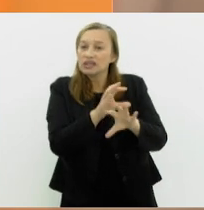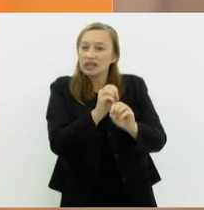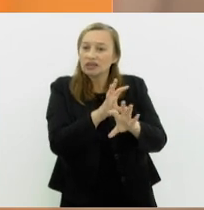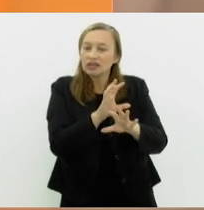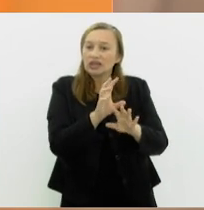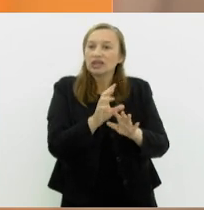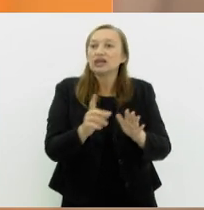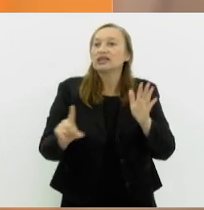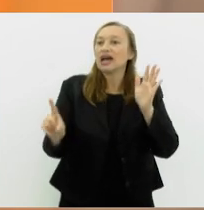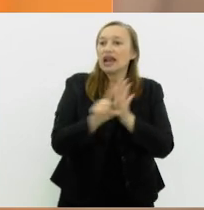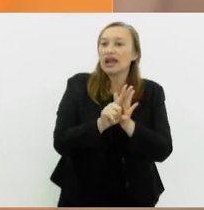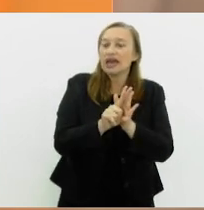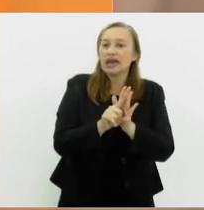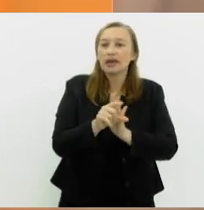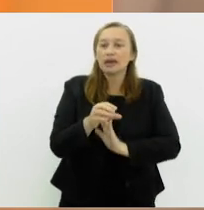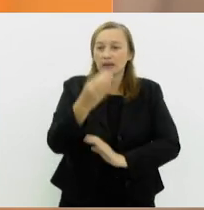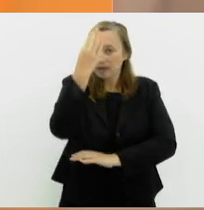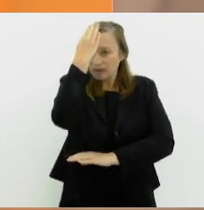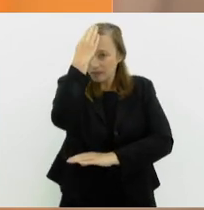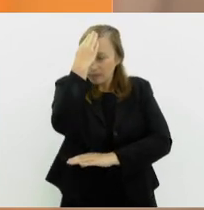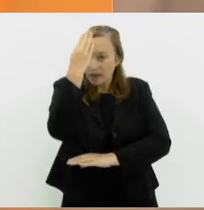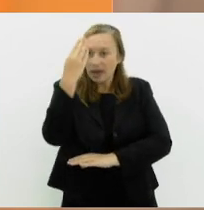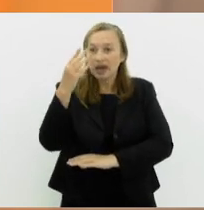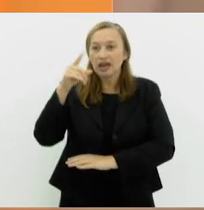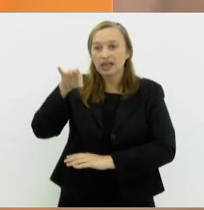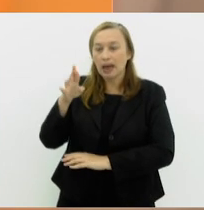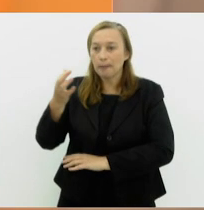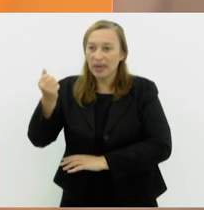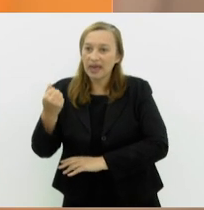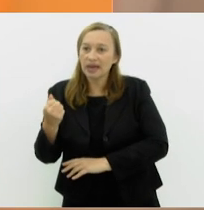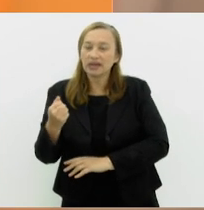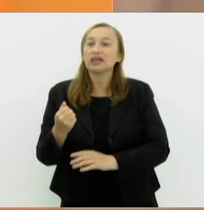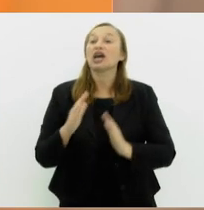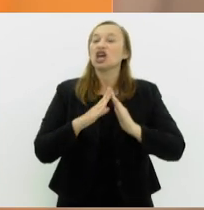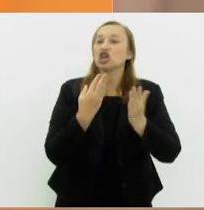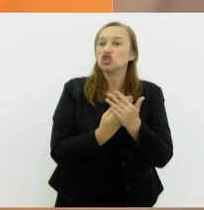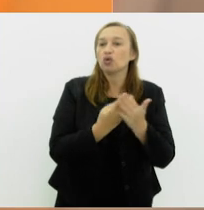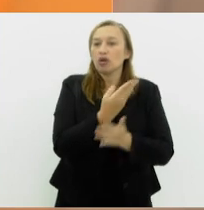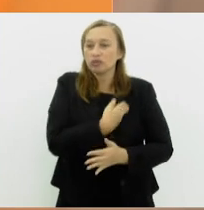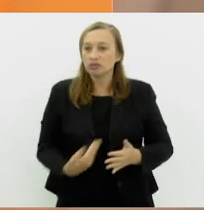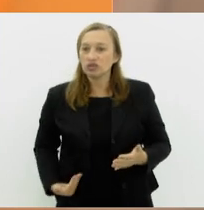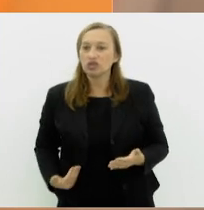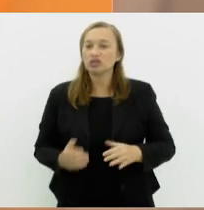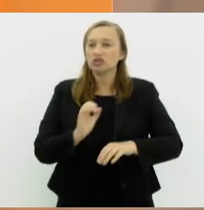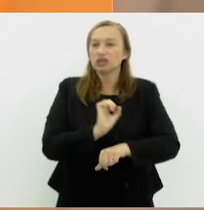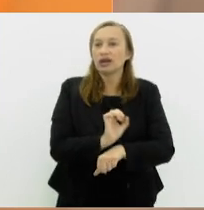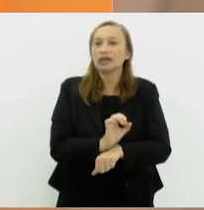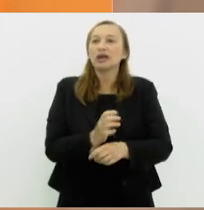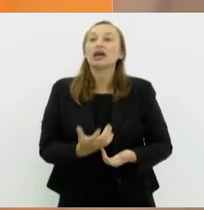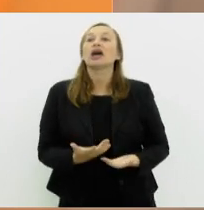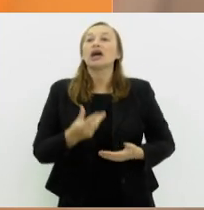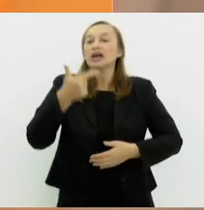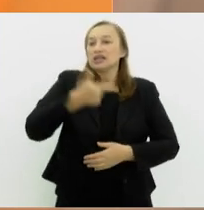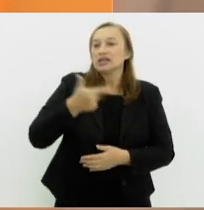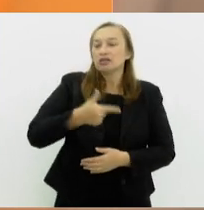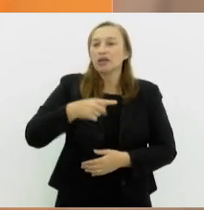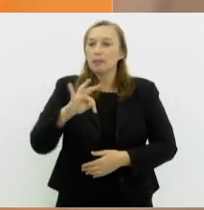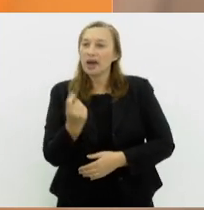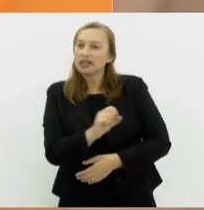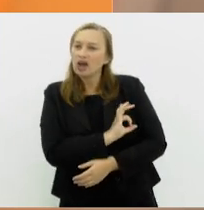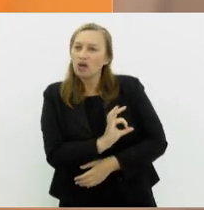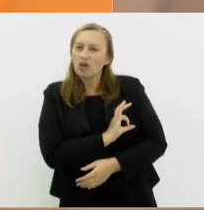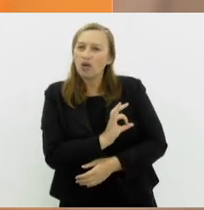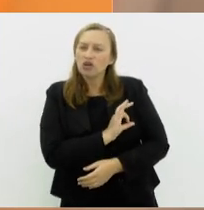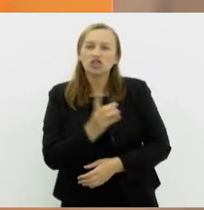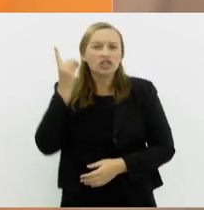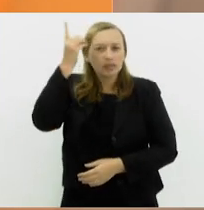Penha nas escolas públicas e privadas do Estado. Em segunda discussão, proposta da deputada Marta Rocha, que obriga